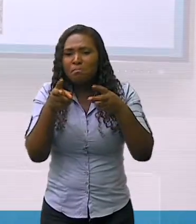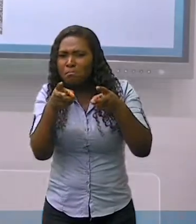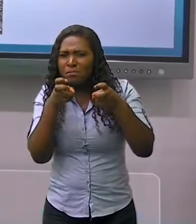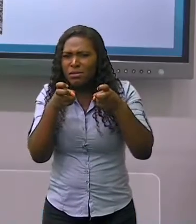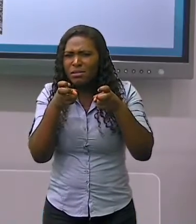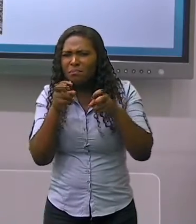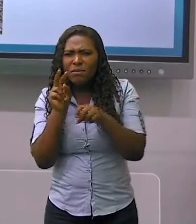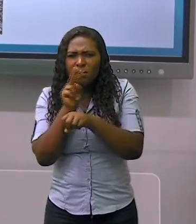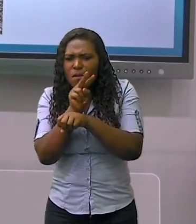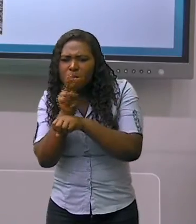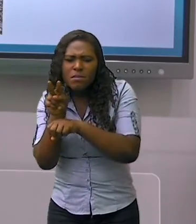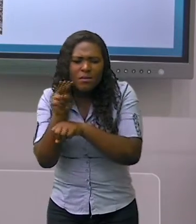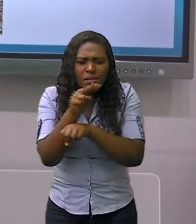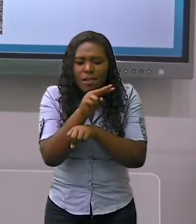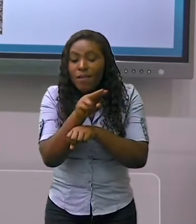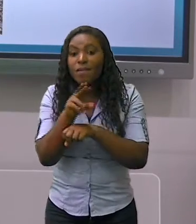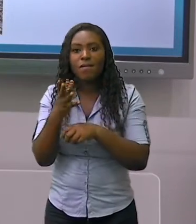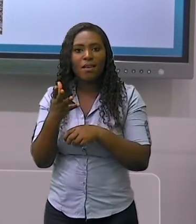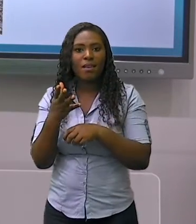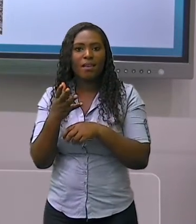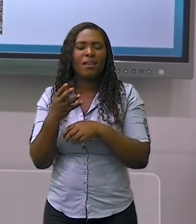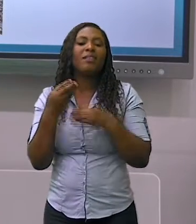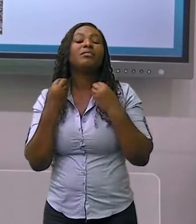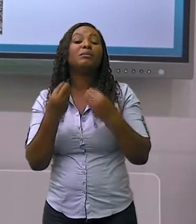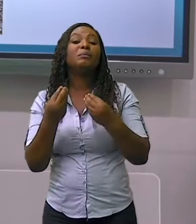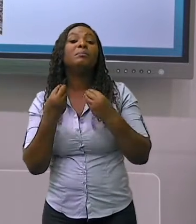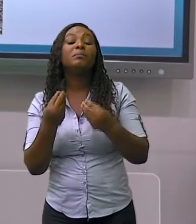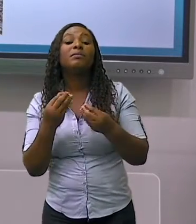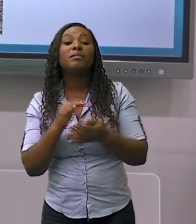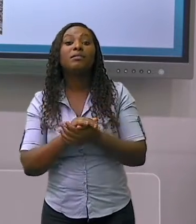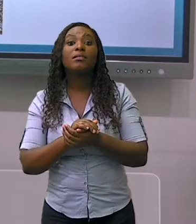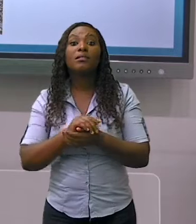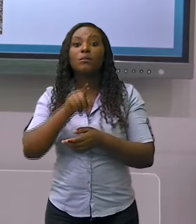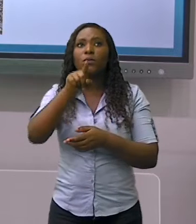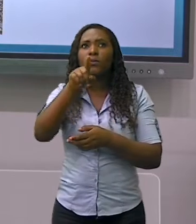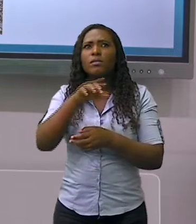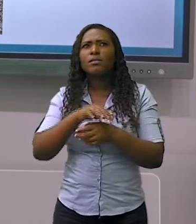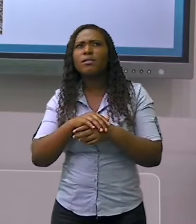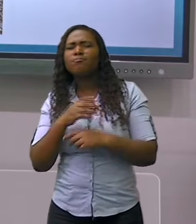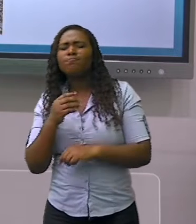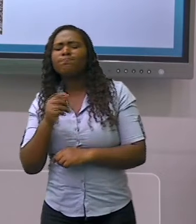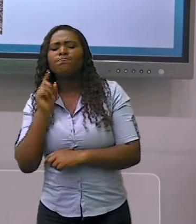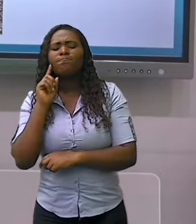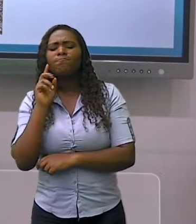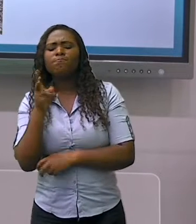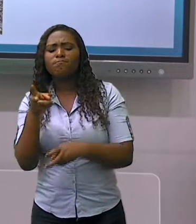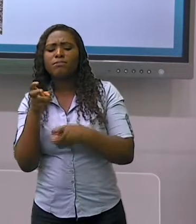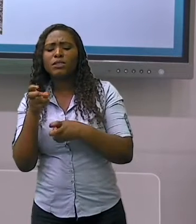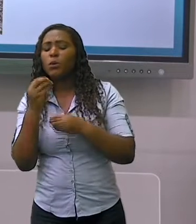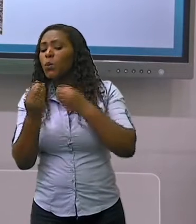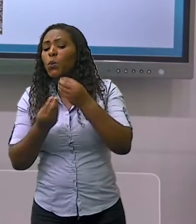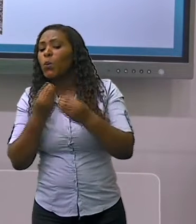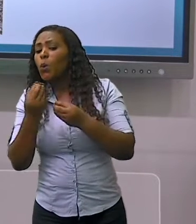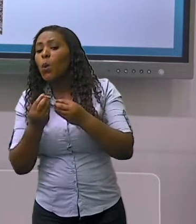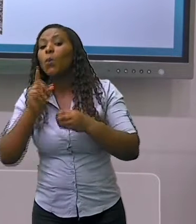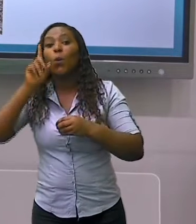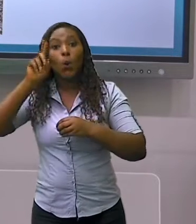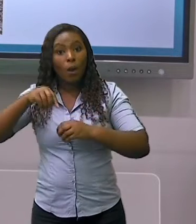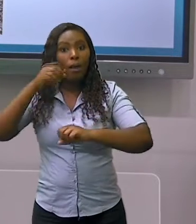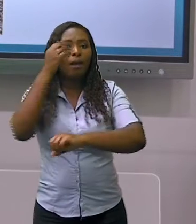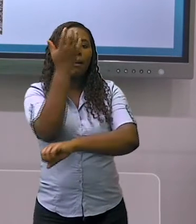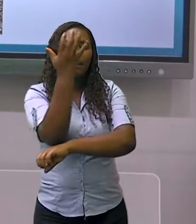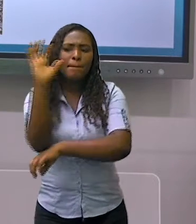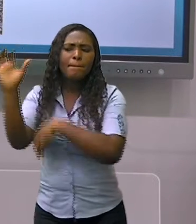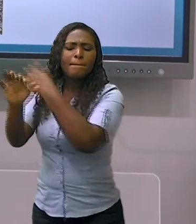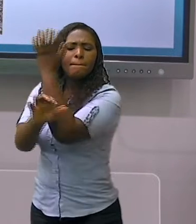apresentados permite que você faça uma análise e compreenda o conceito